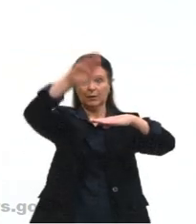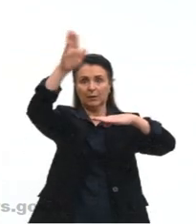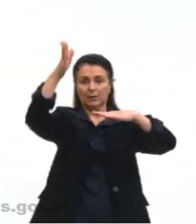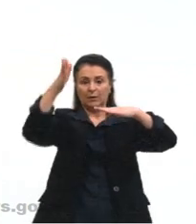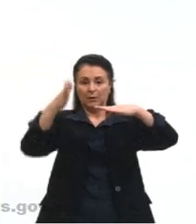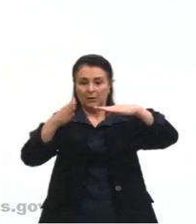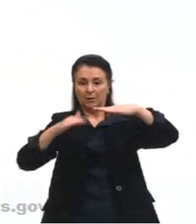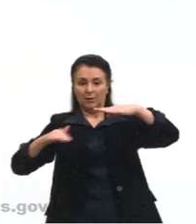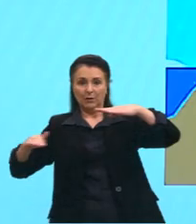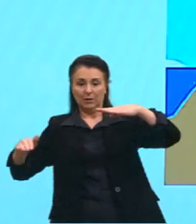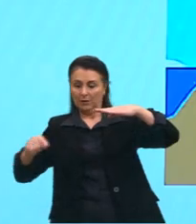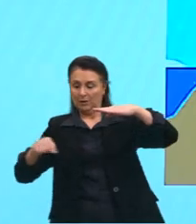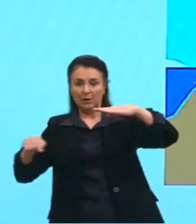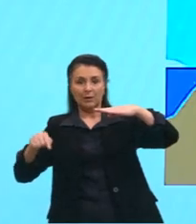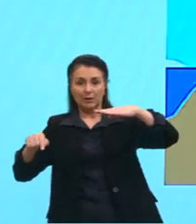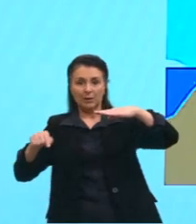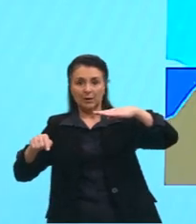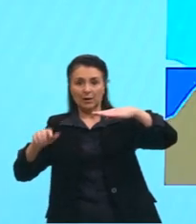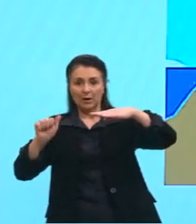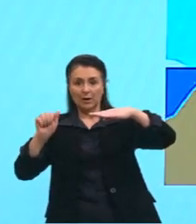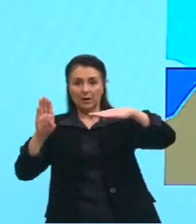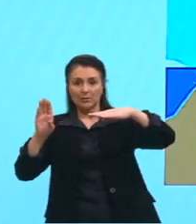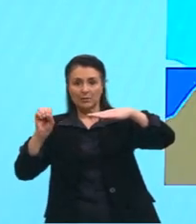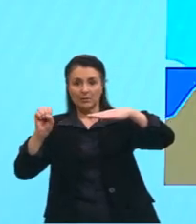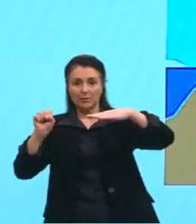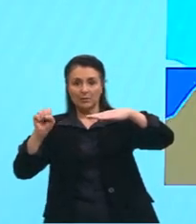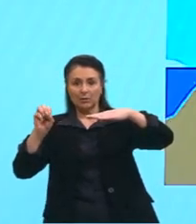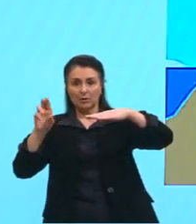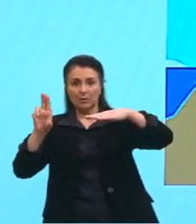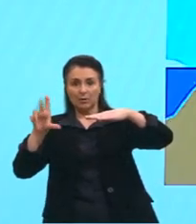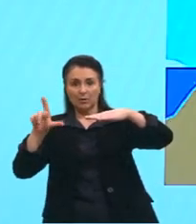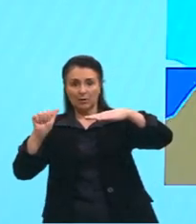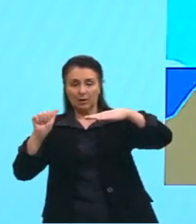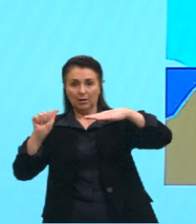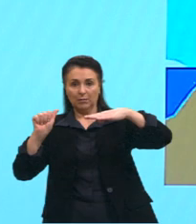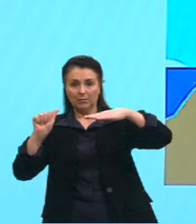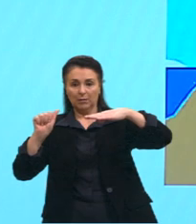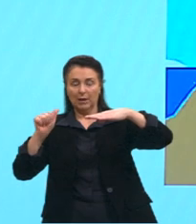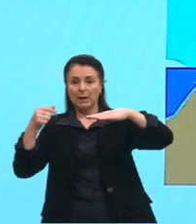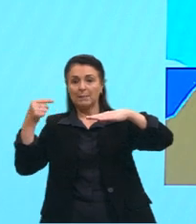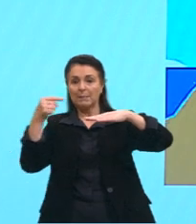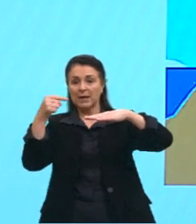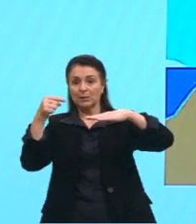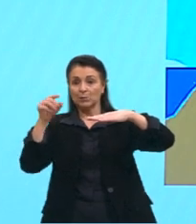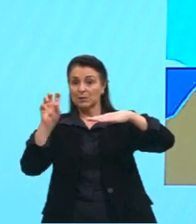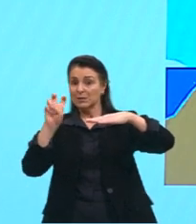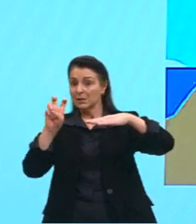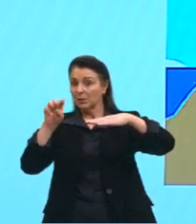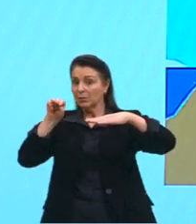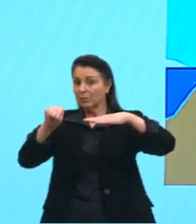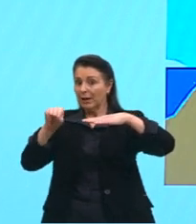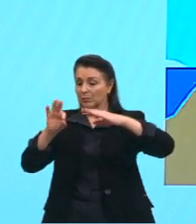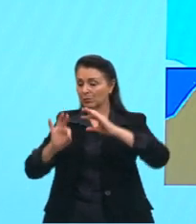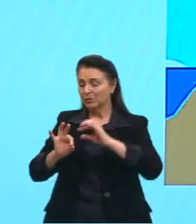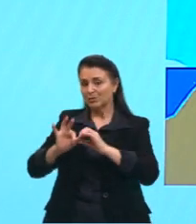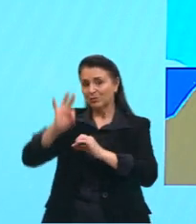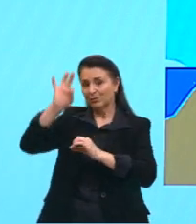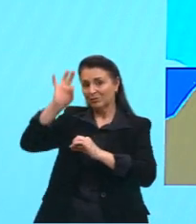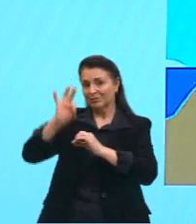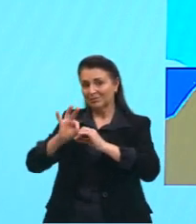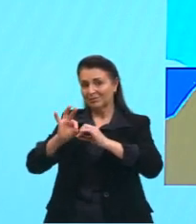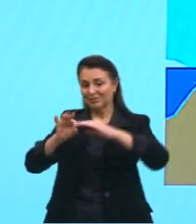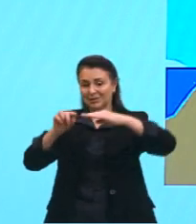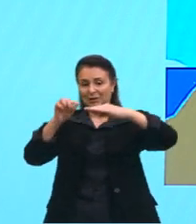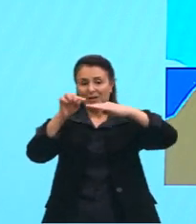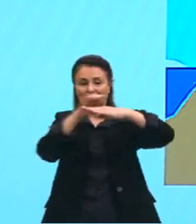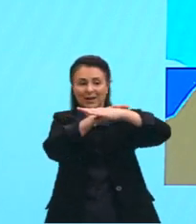altitude negativa, certo? Eu estou menos cinco metros de altitude, então quer dizer